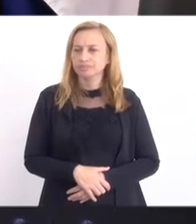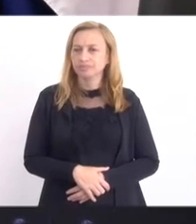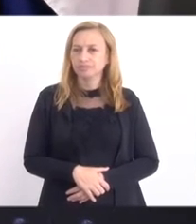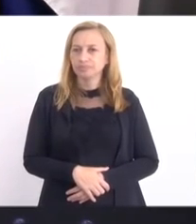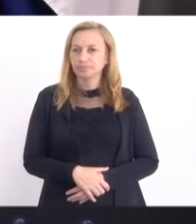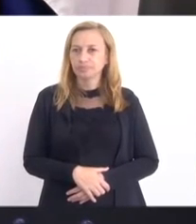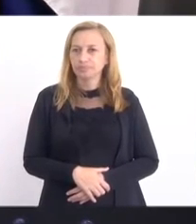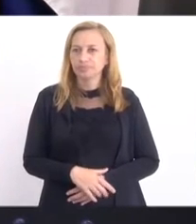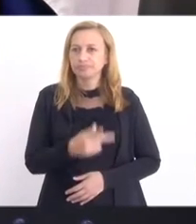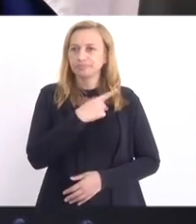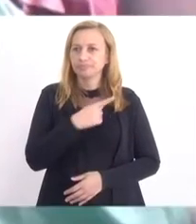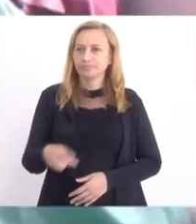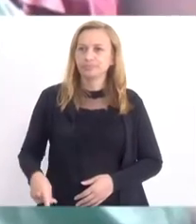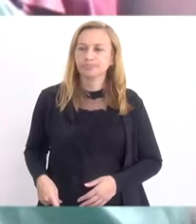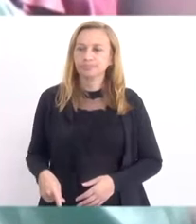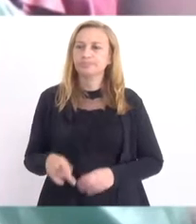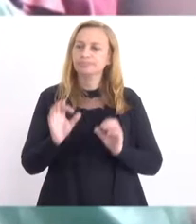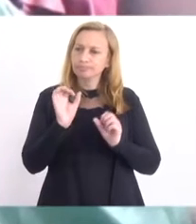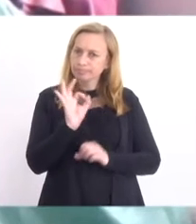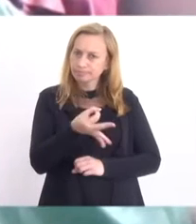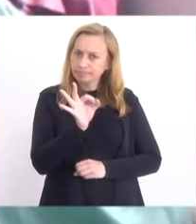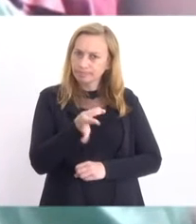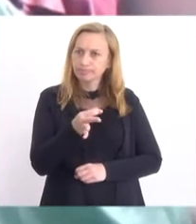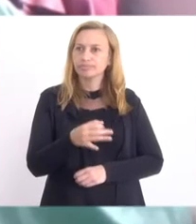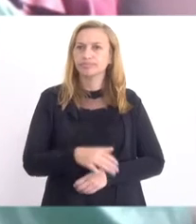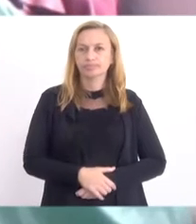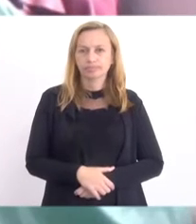O presidente, o parecer está certo.